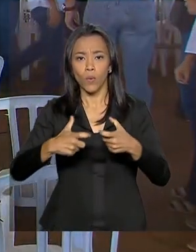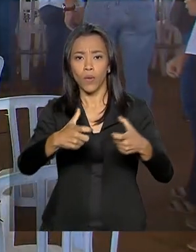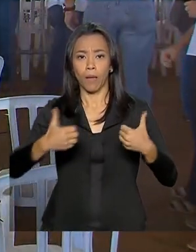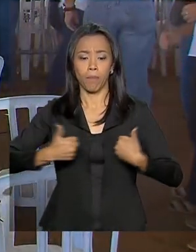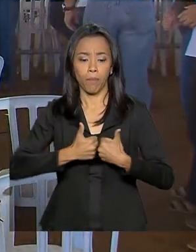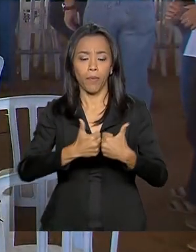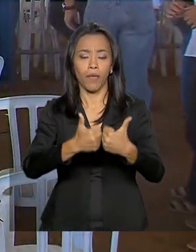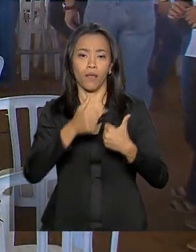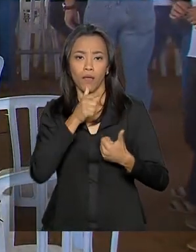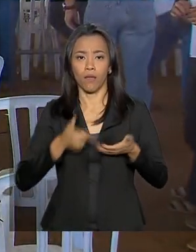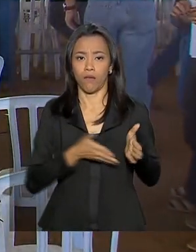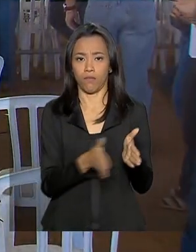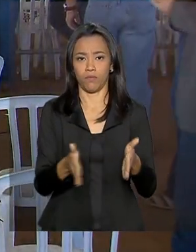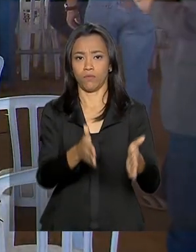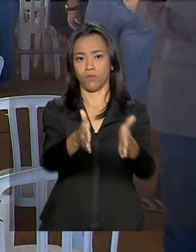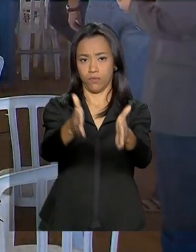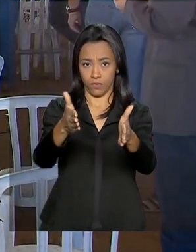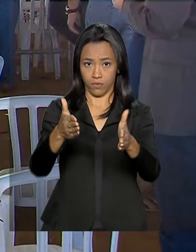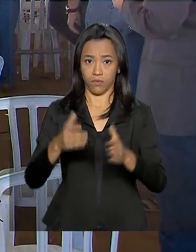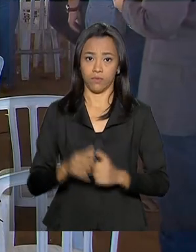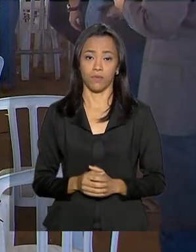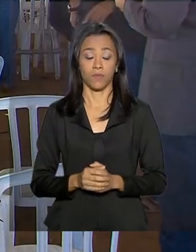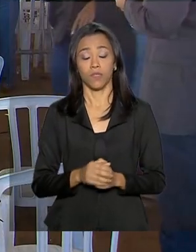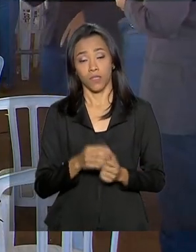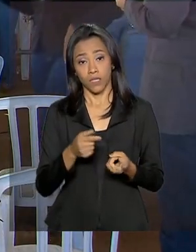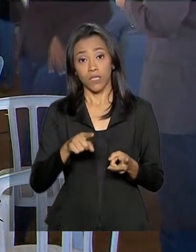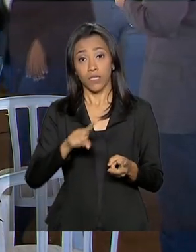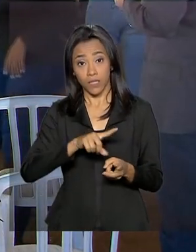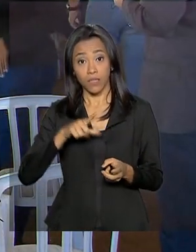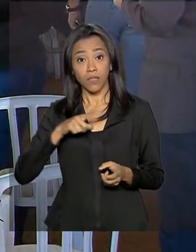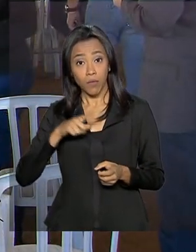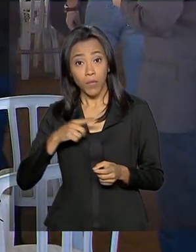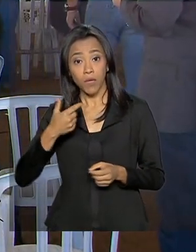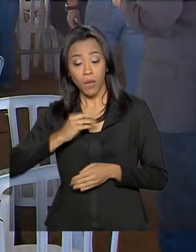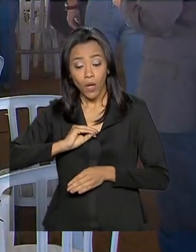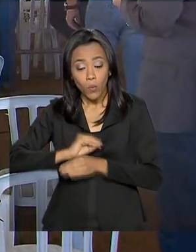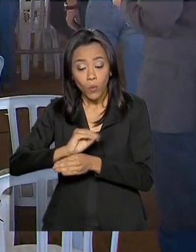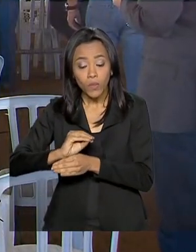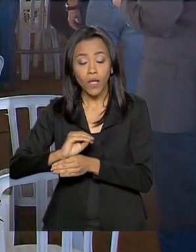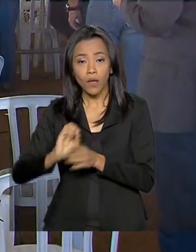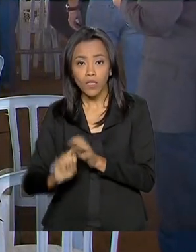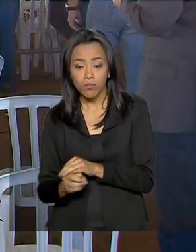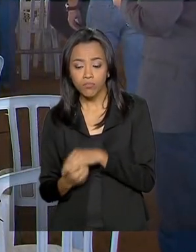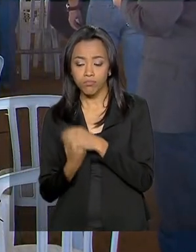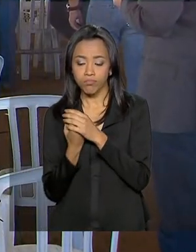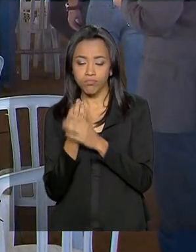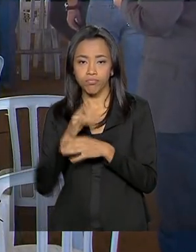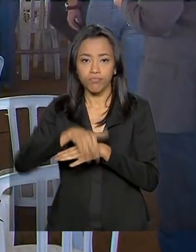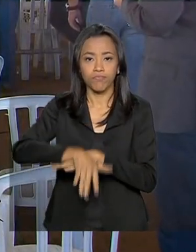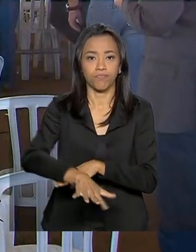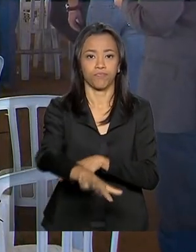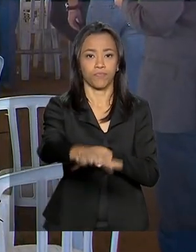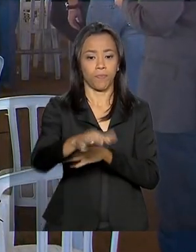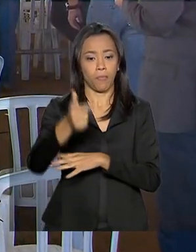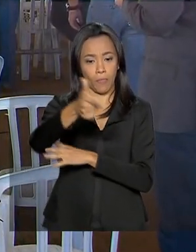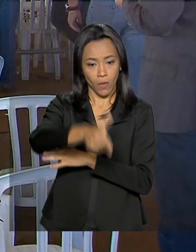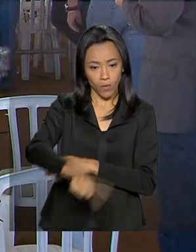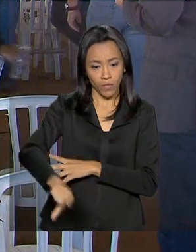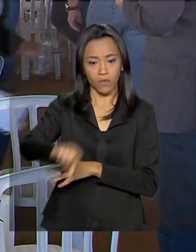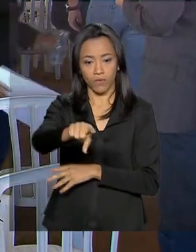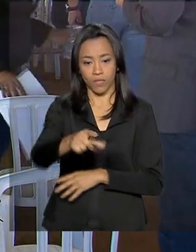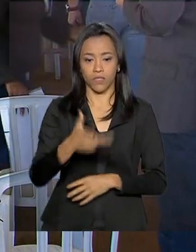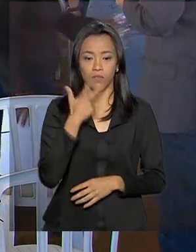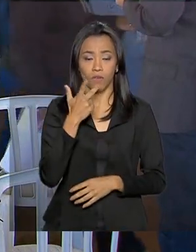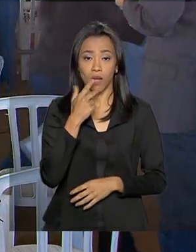assoreadas e também cabeceiras de afluentes que formam o Rio Araguaia. Eu repito novamente, né Roberto,